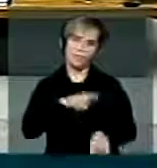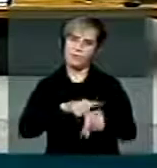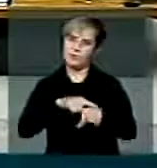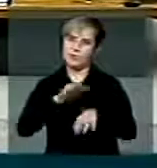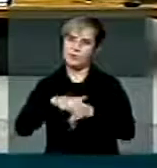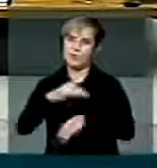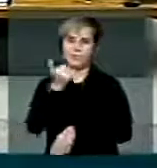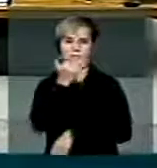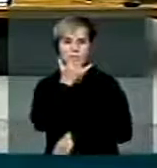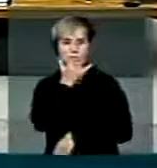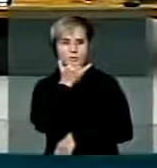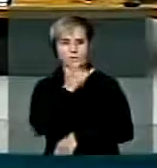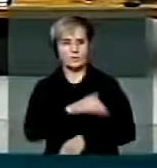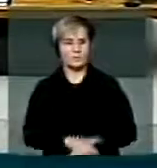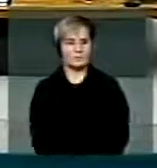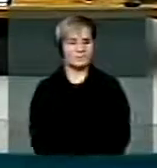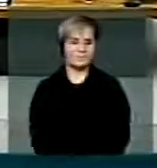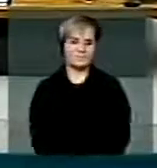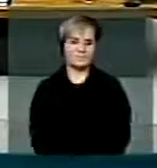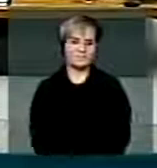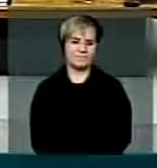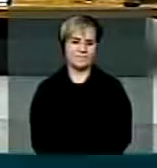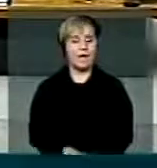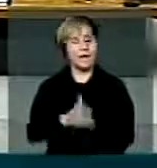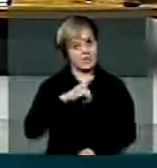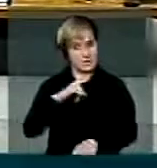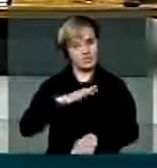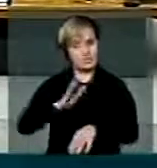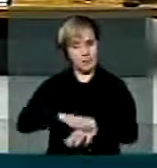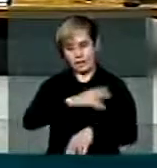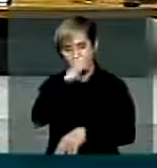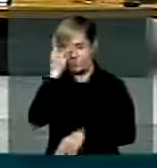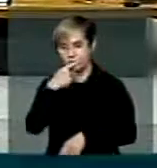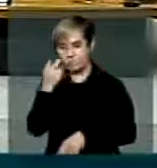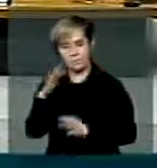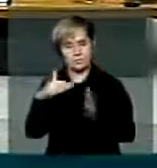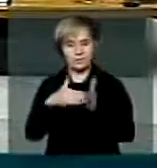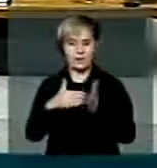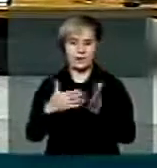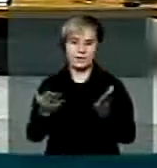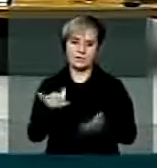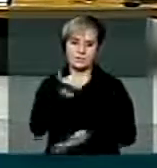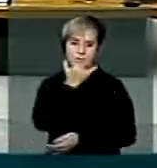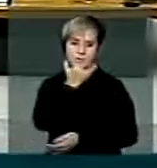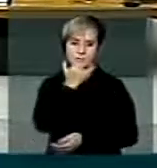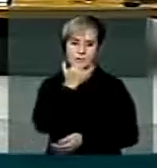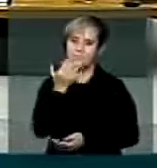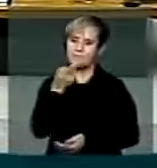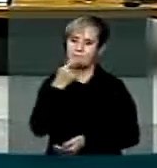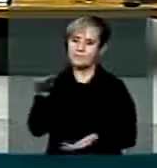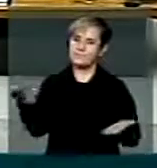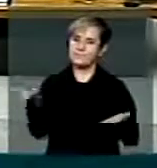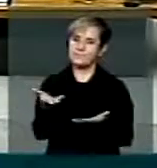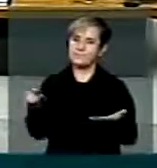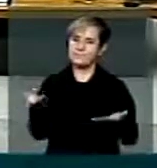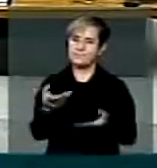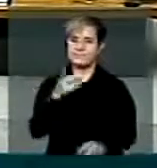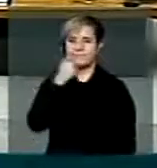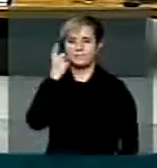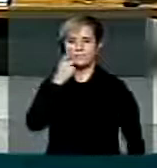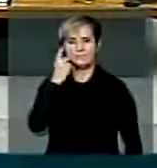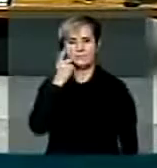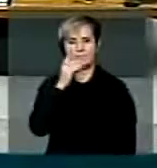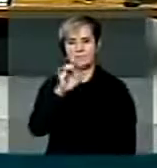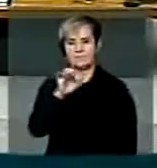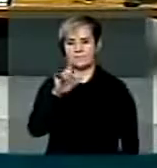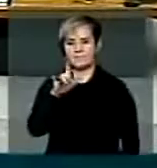mais nem um minuto, porque eu tenho que dar a um orador. Conceda a palavra ao ilustre deputado